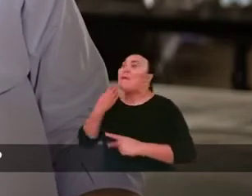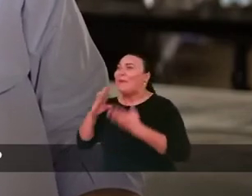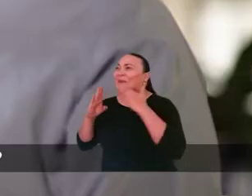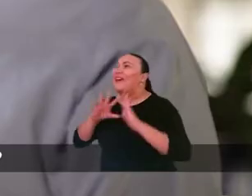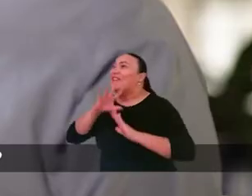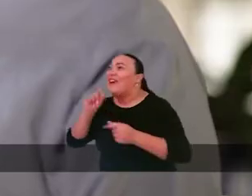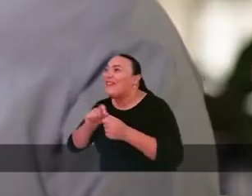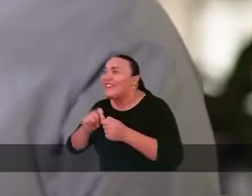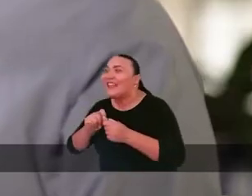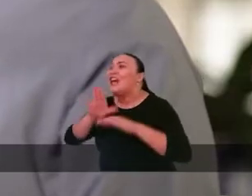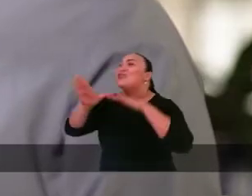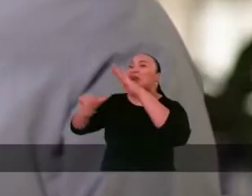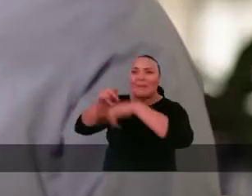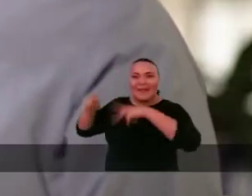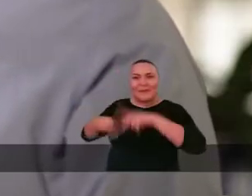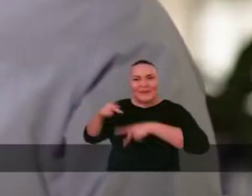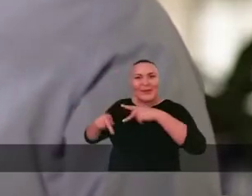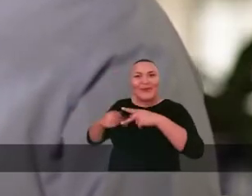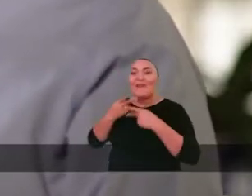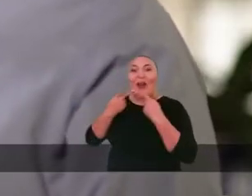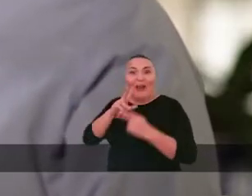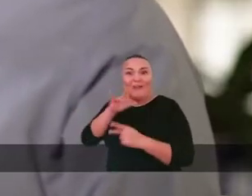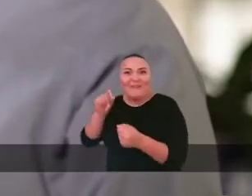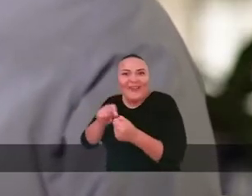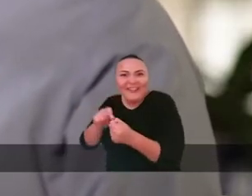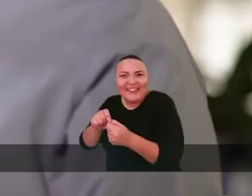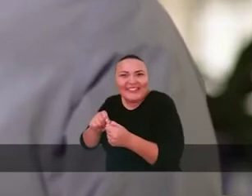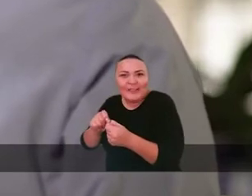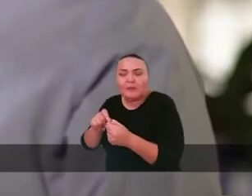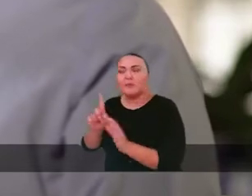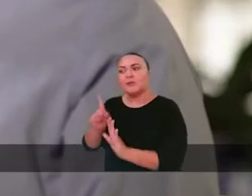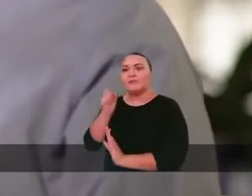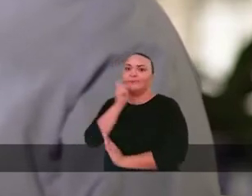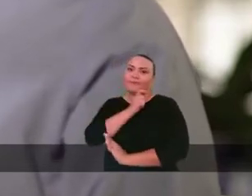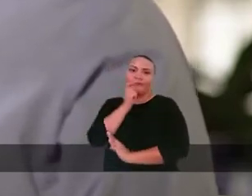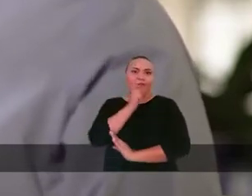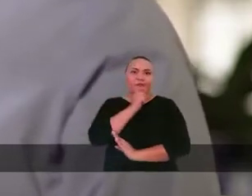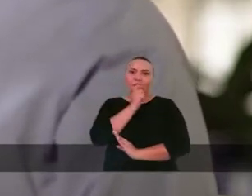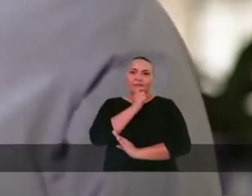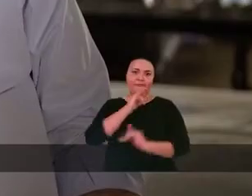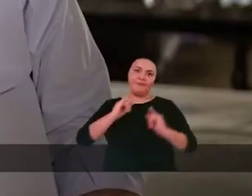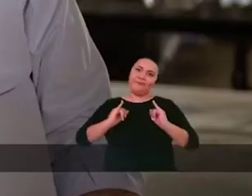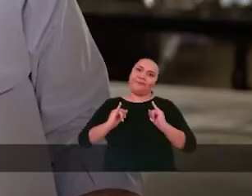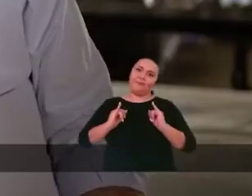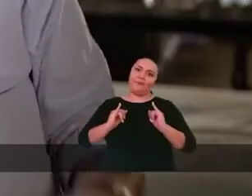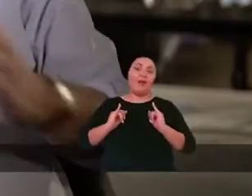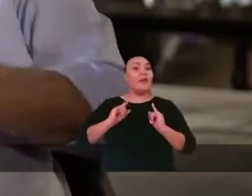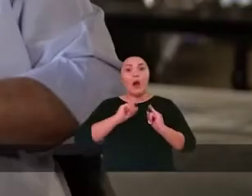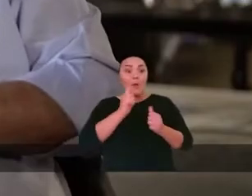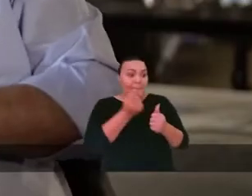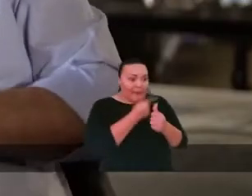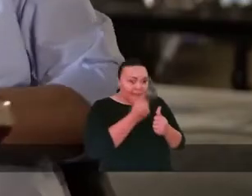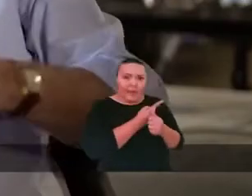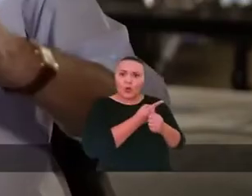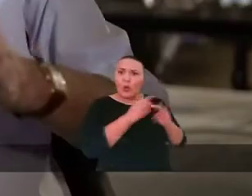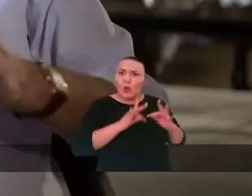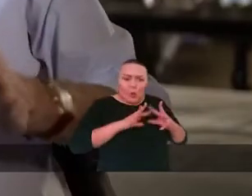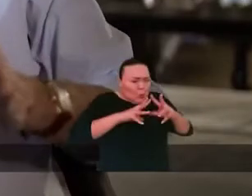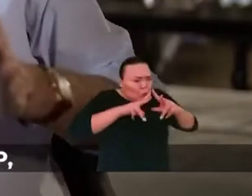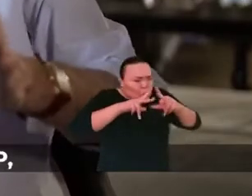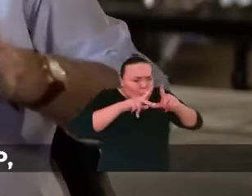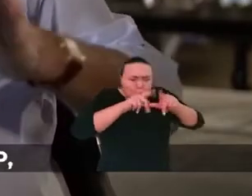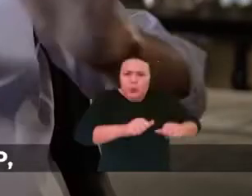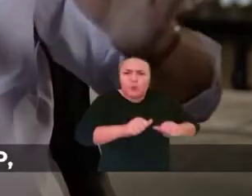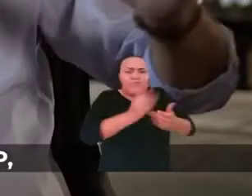cumprir. Não vamos reunir gente que precisa da obra, falar que vai fazer e não vai fazer. Então nós temos que gerar essa fila. Continuo